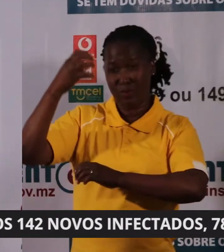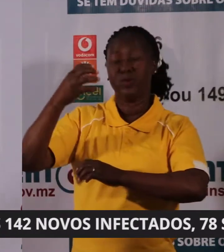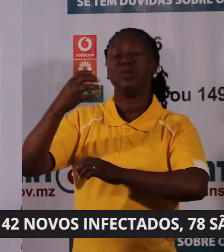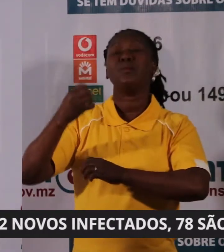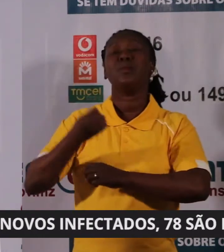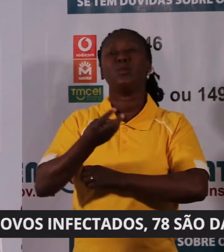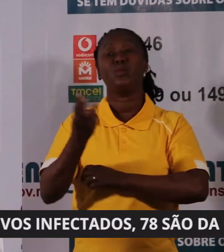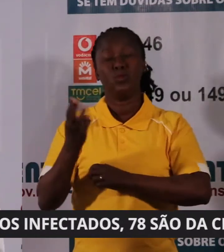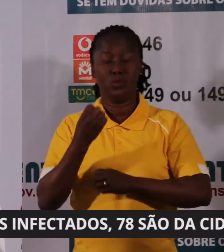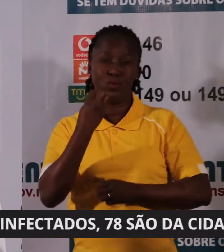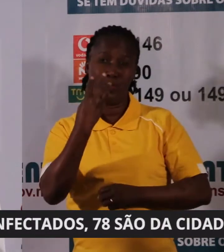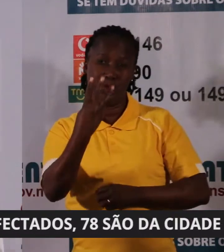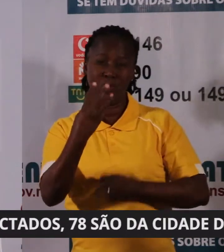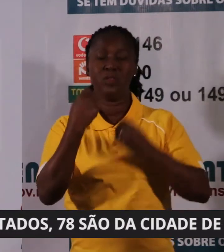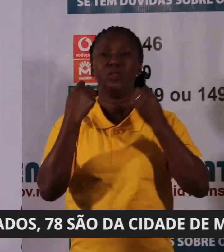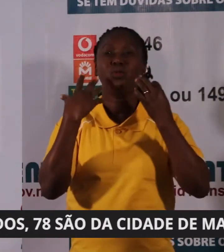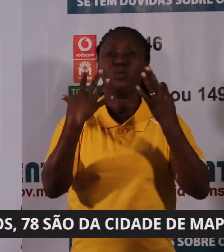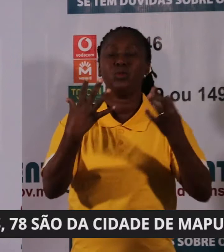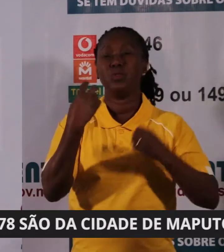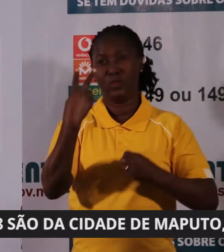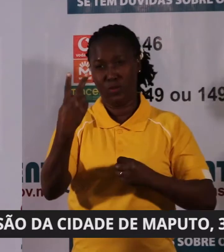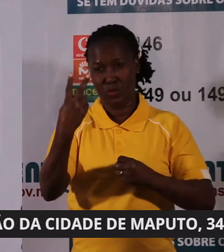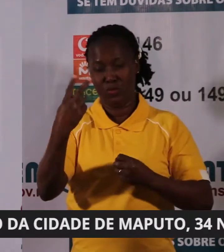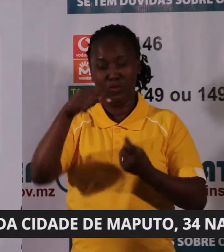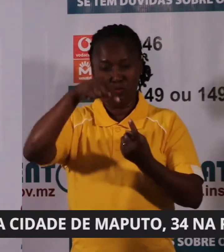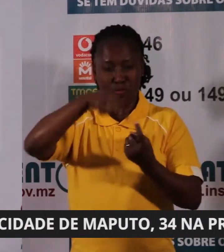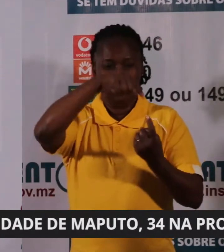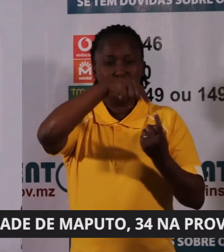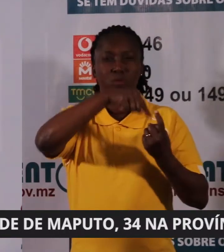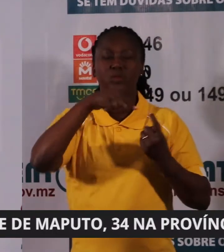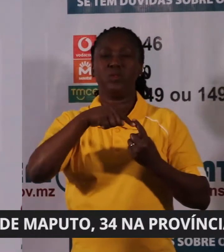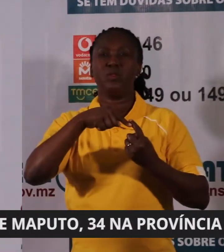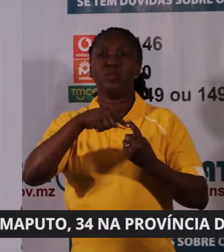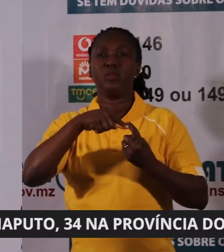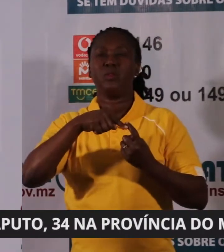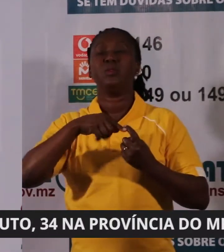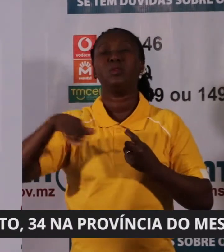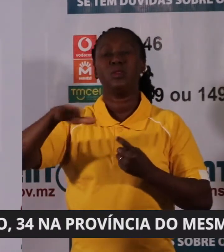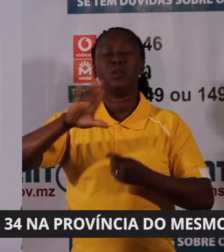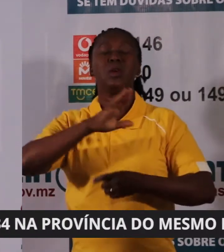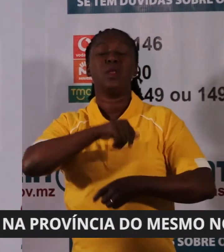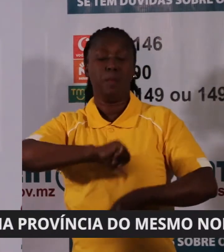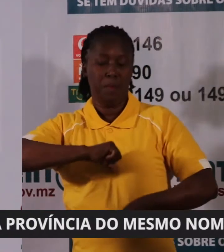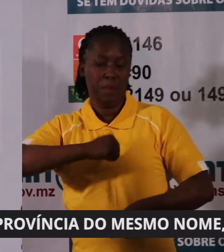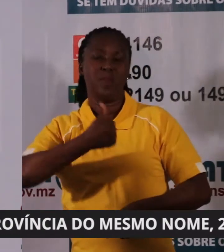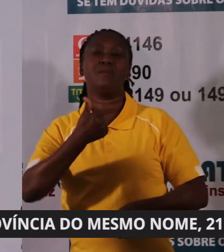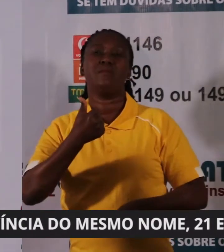382 amostras foram testadas no setor privado.